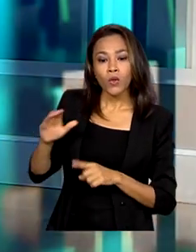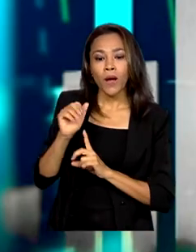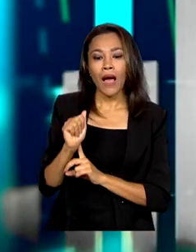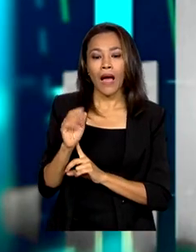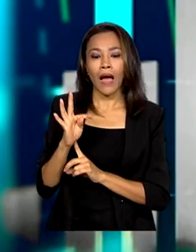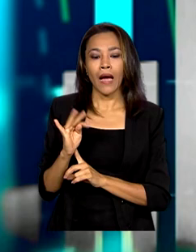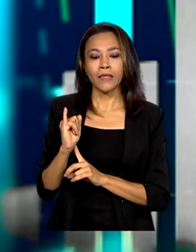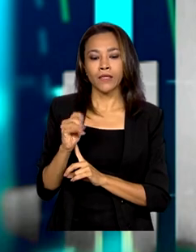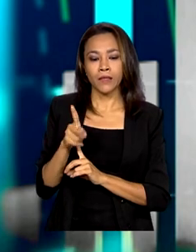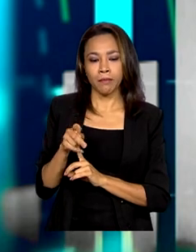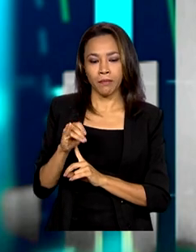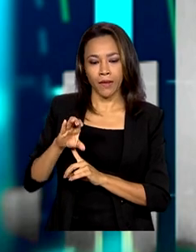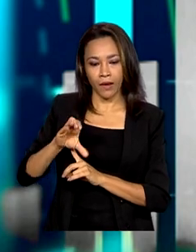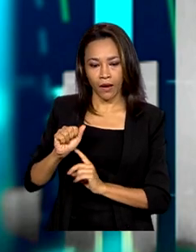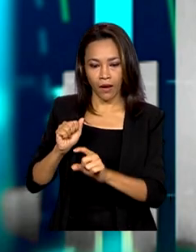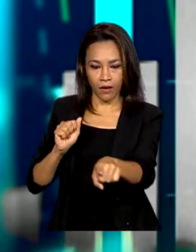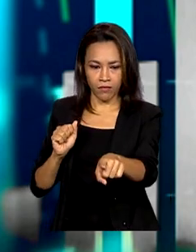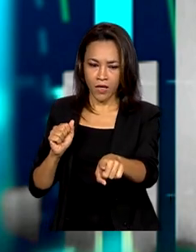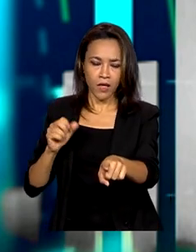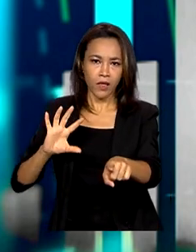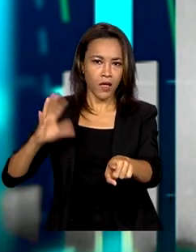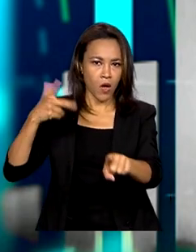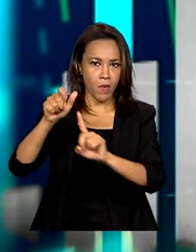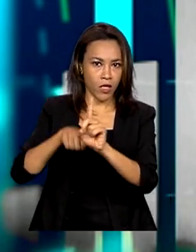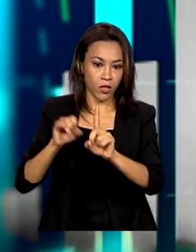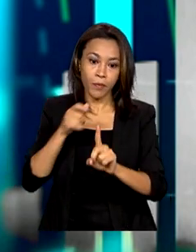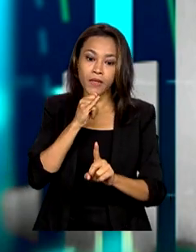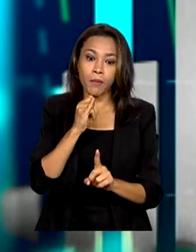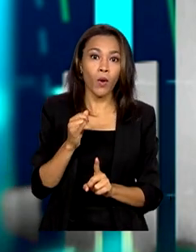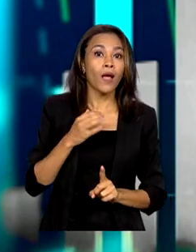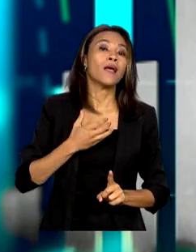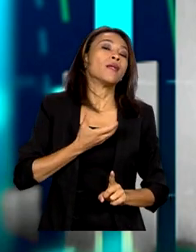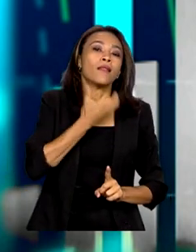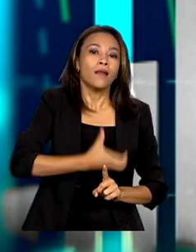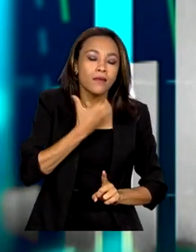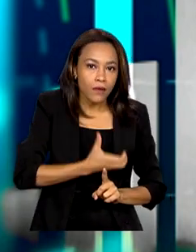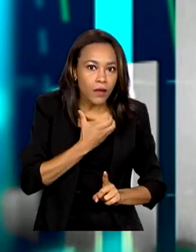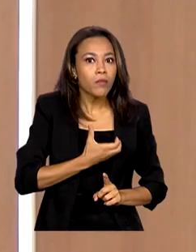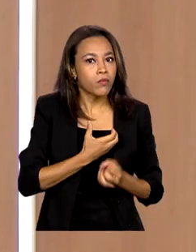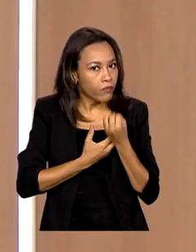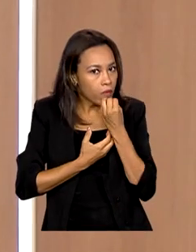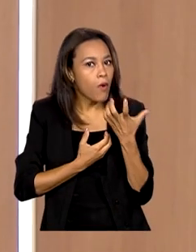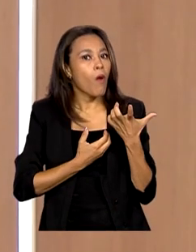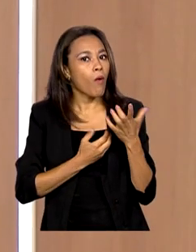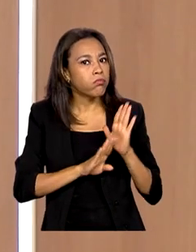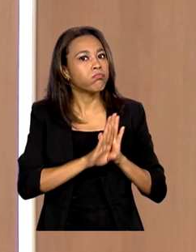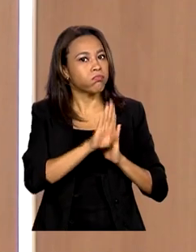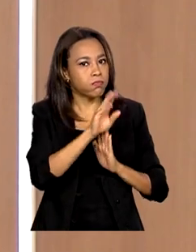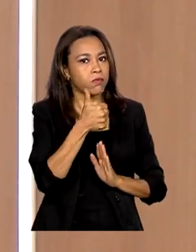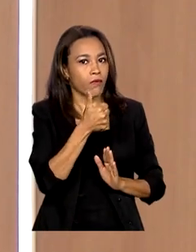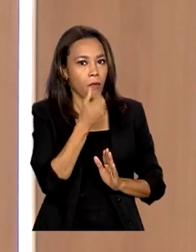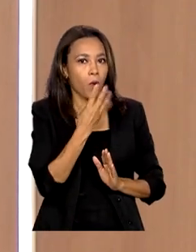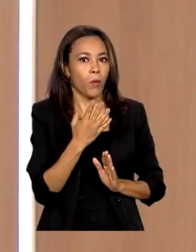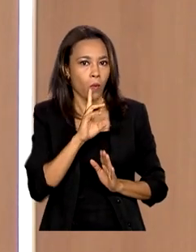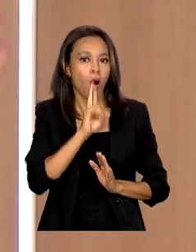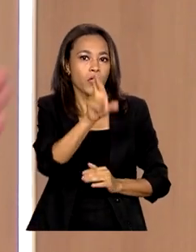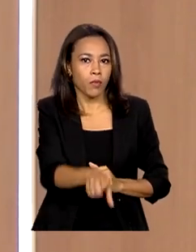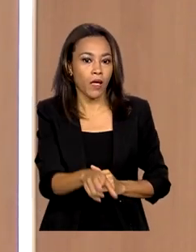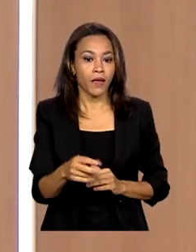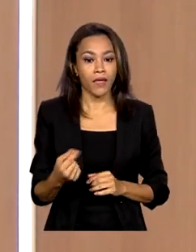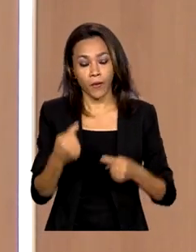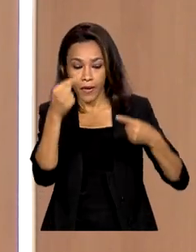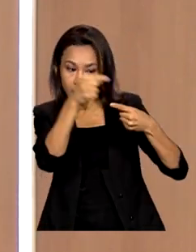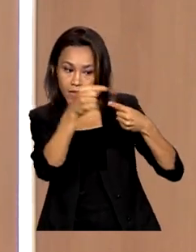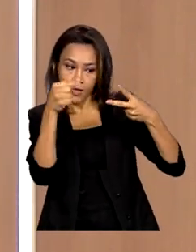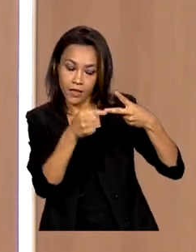em janeiro, ao contrário do que aconteceu, por exemplo, em dezembro, onde ela teve um resultado bastante expressivo. De qualquer maneira, esses dois